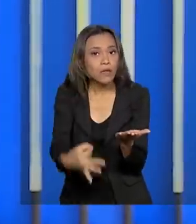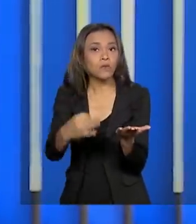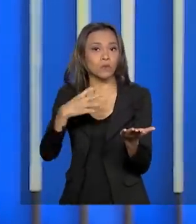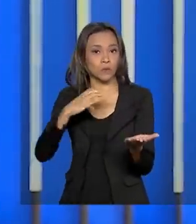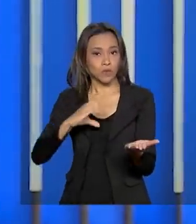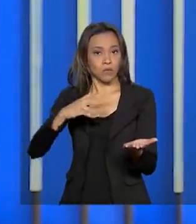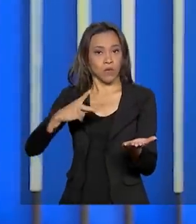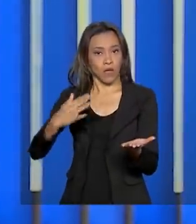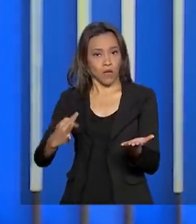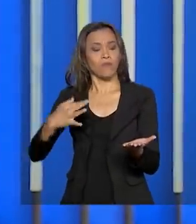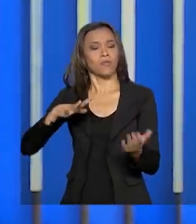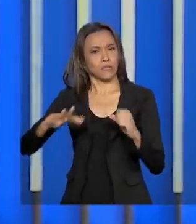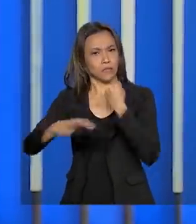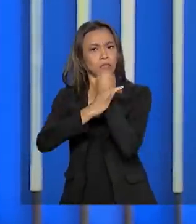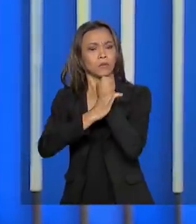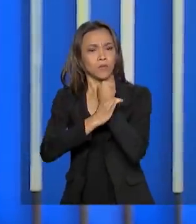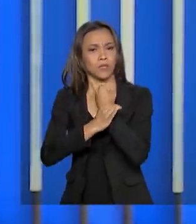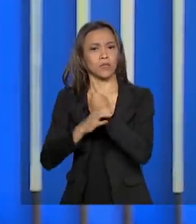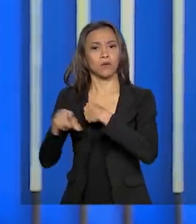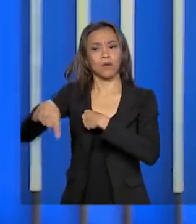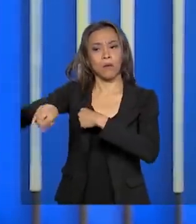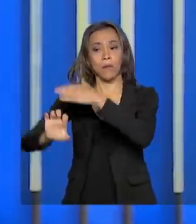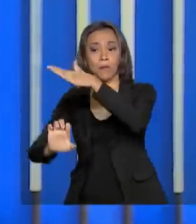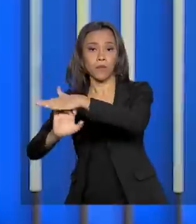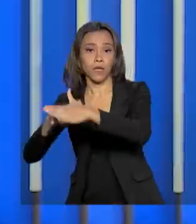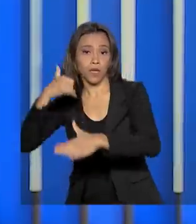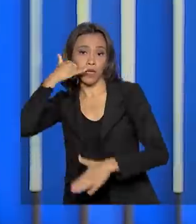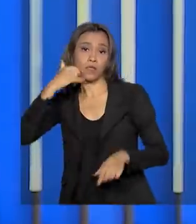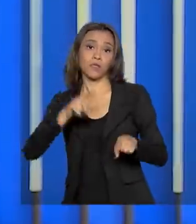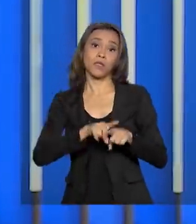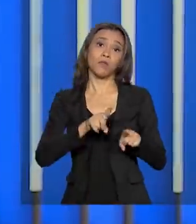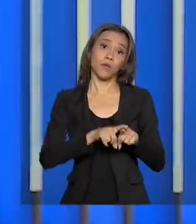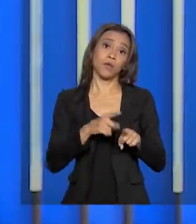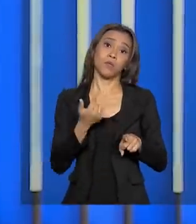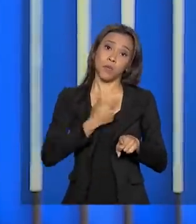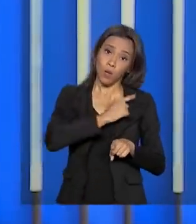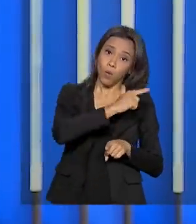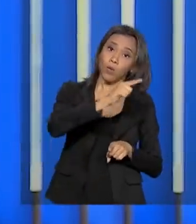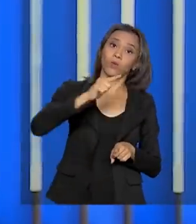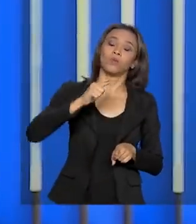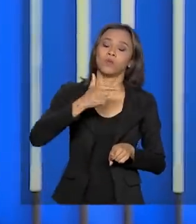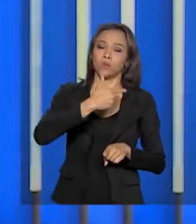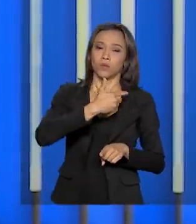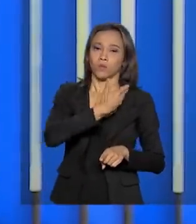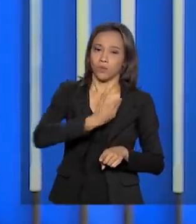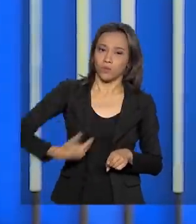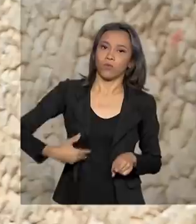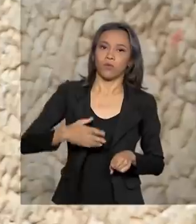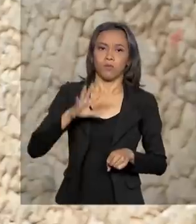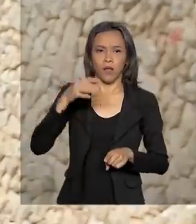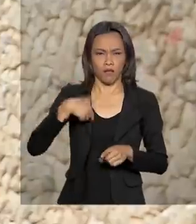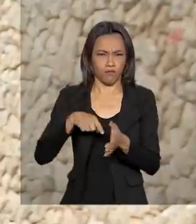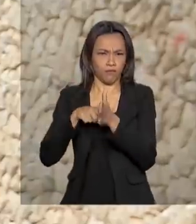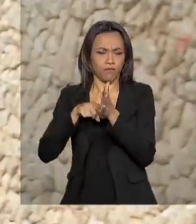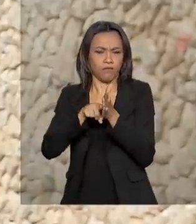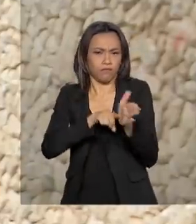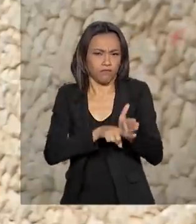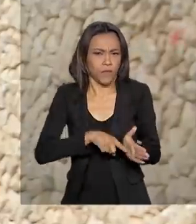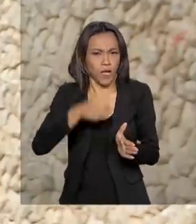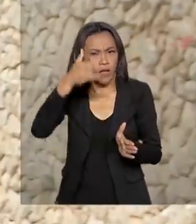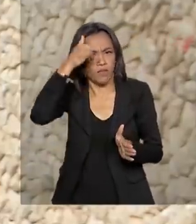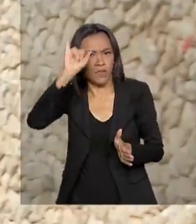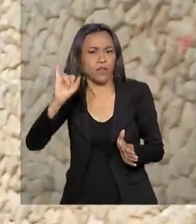e até para os órgãos de segurança, quando eles precisam investigar, eventualmente, algumas fraudes. O pedido de